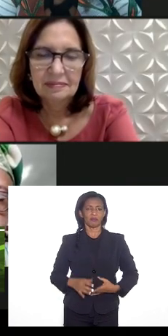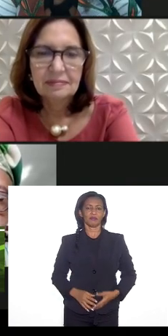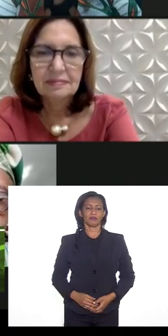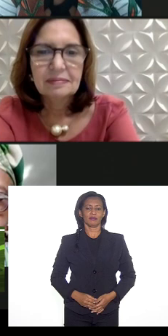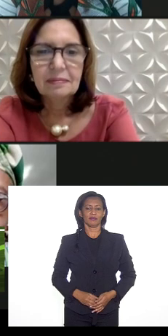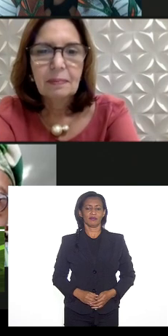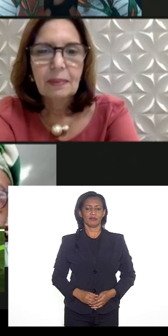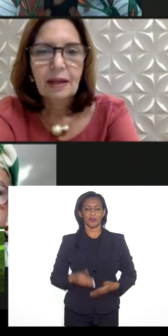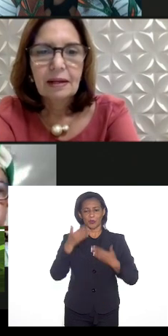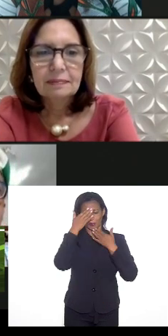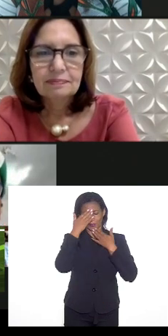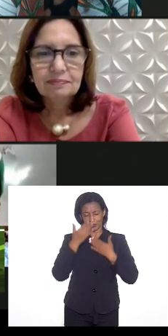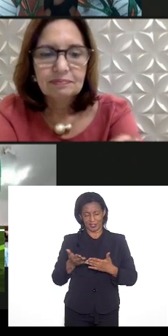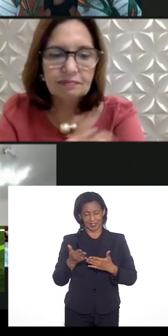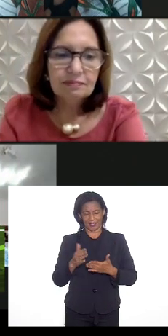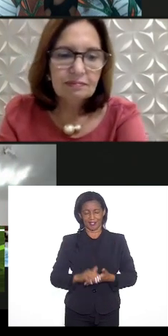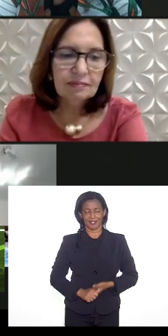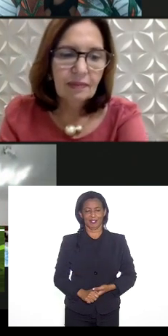obrigado